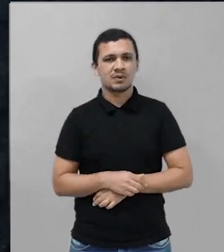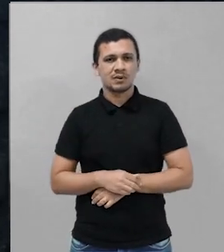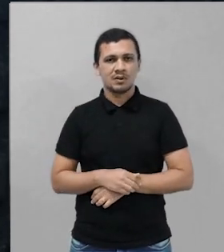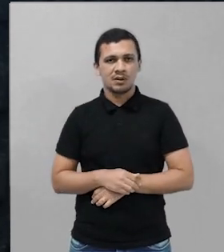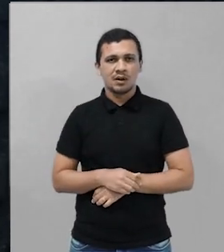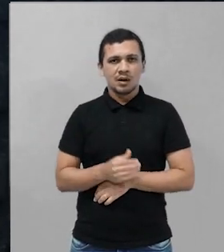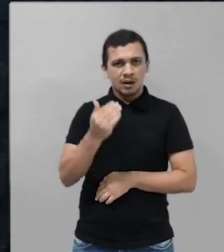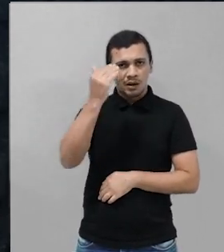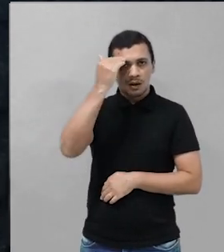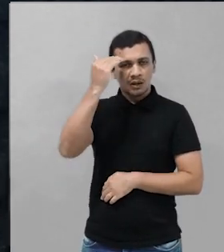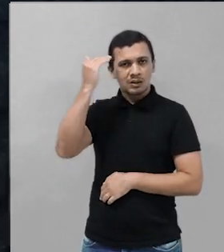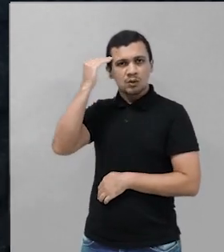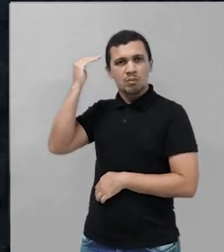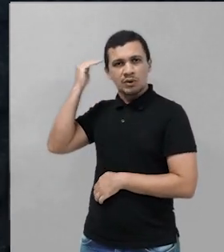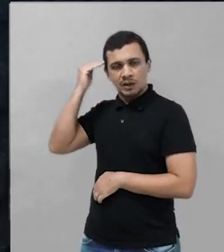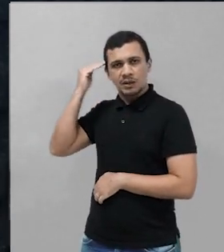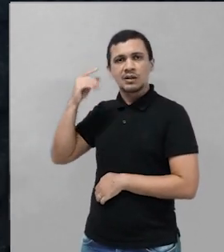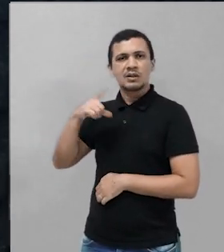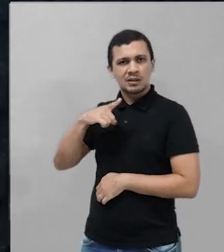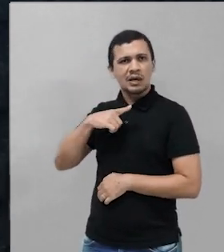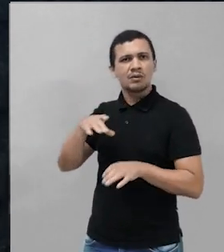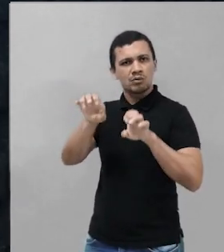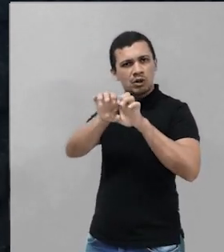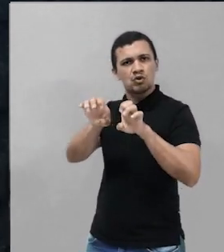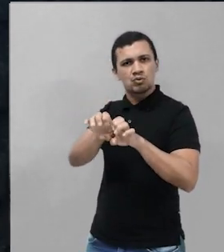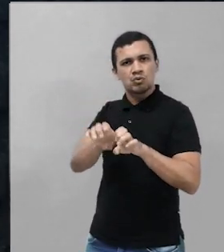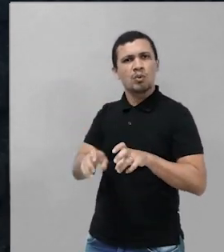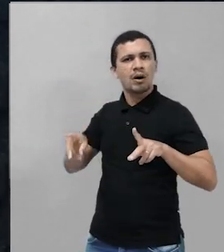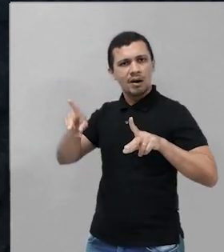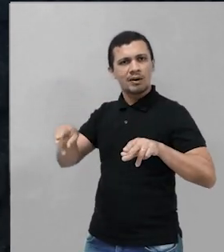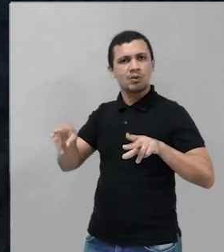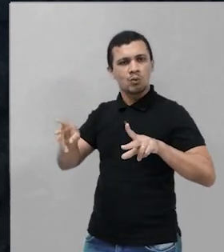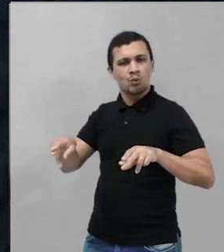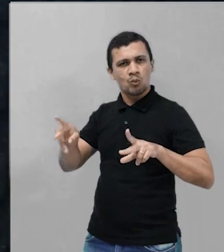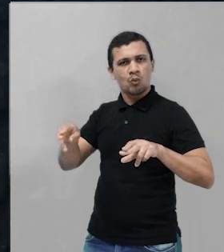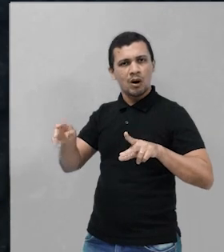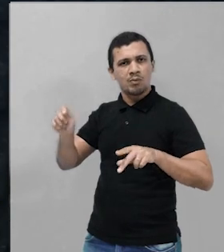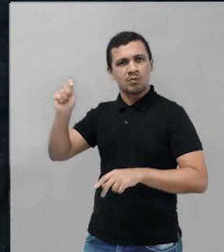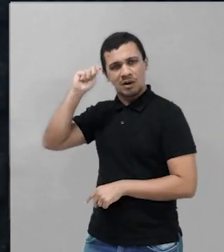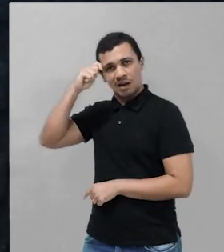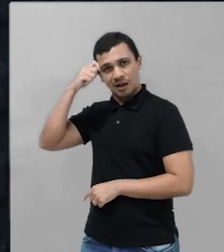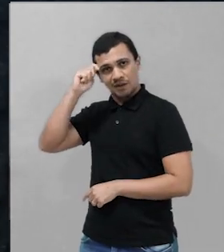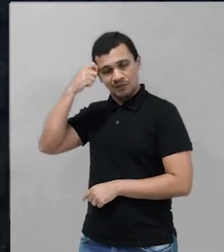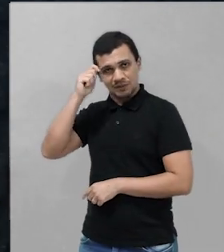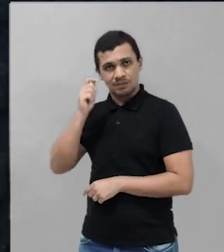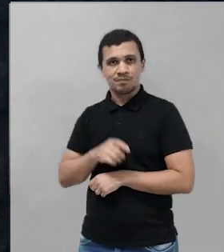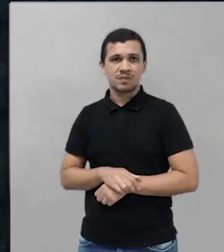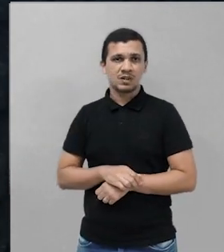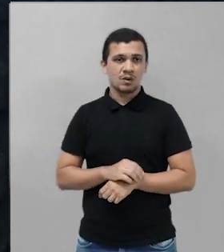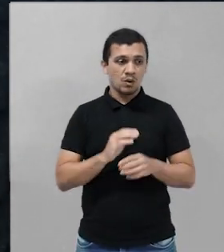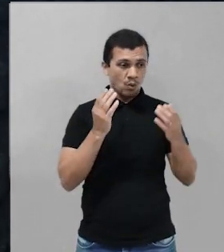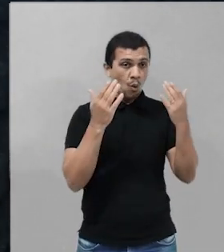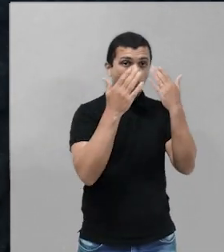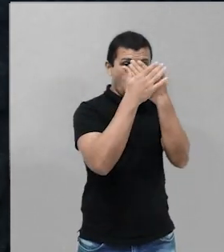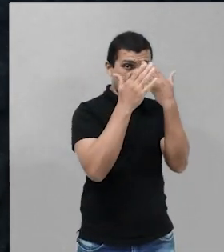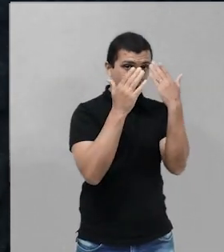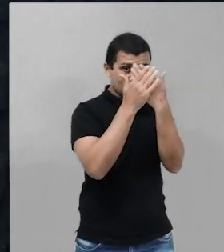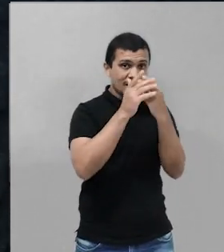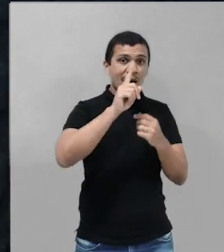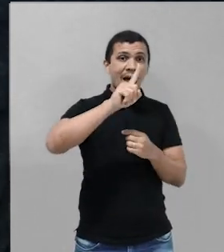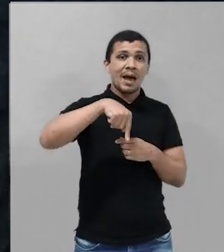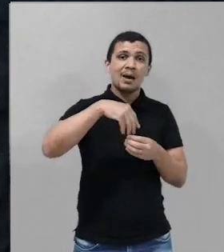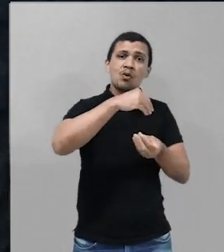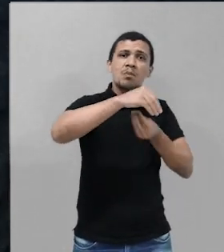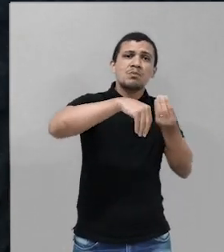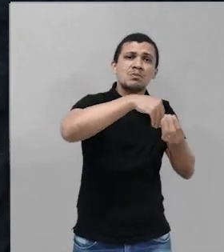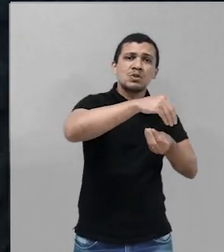praticamente mantém as mesmas estruturas africanas. Já a Umbanda é um processo de casamento, que a gente chama de sincretismo, da religião